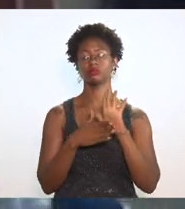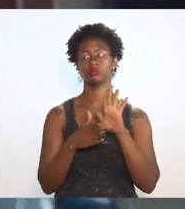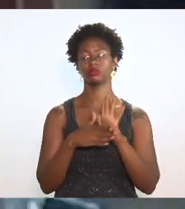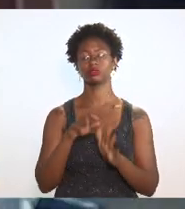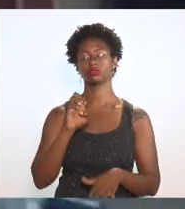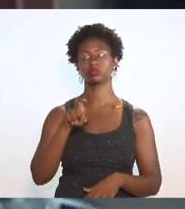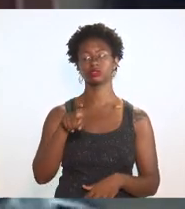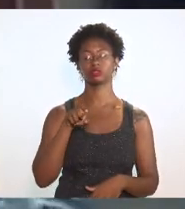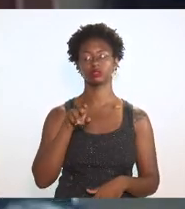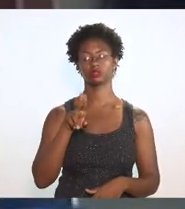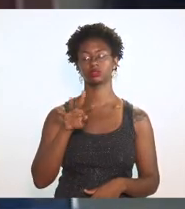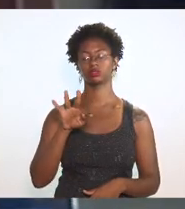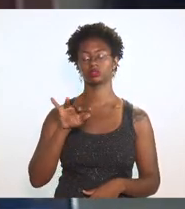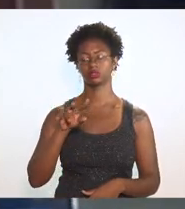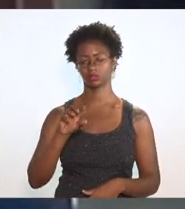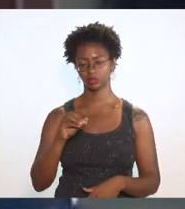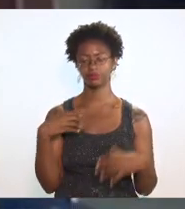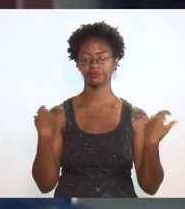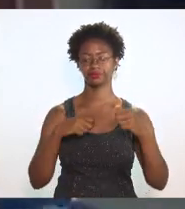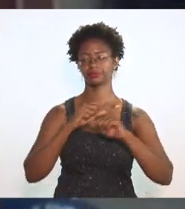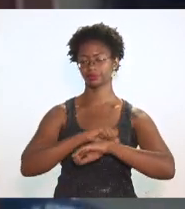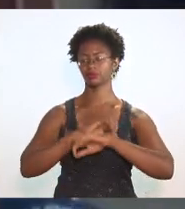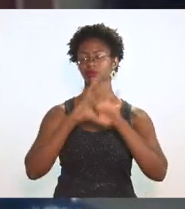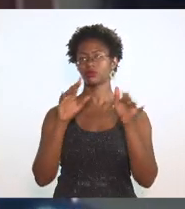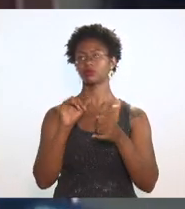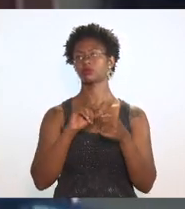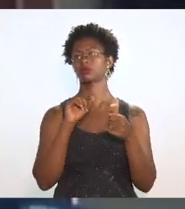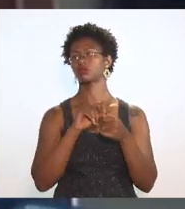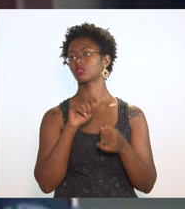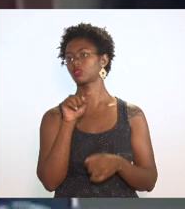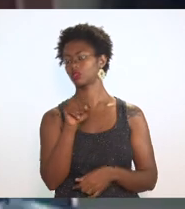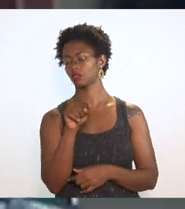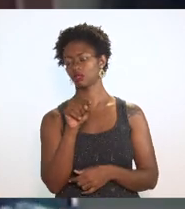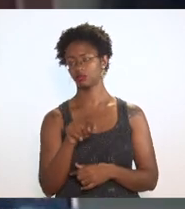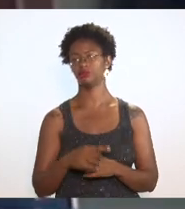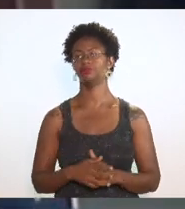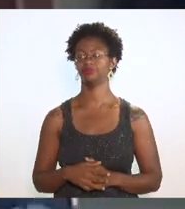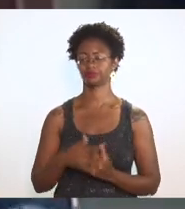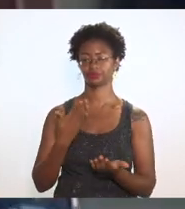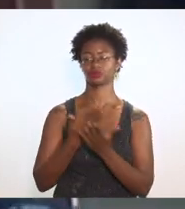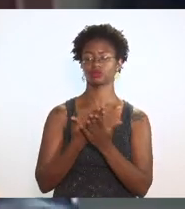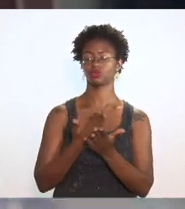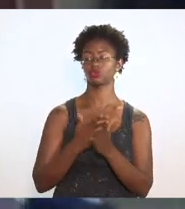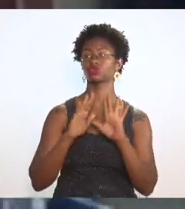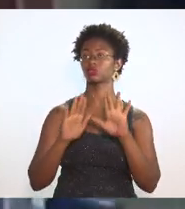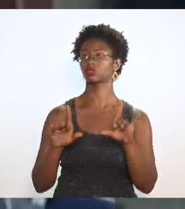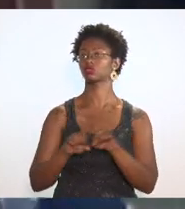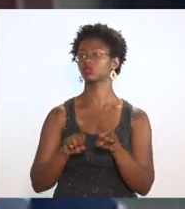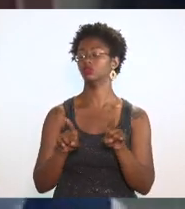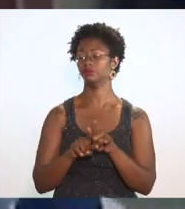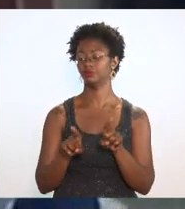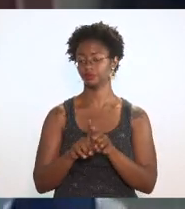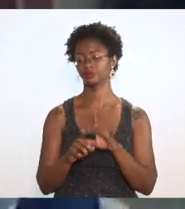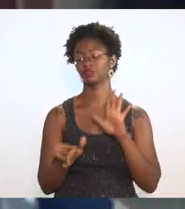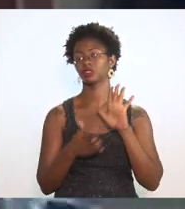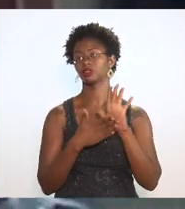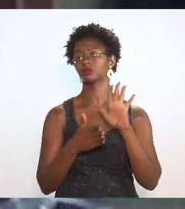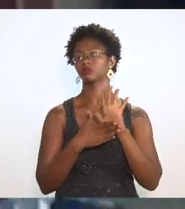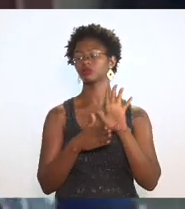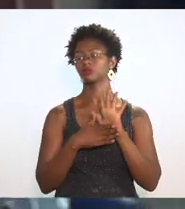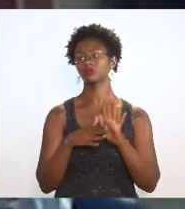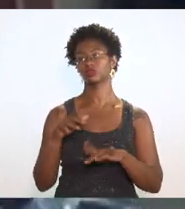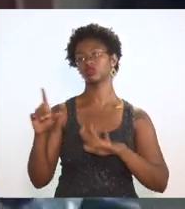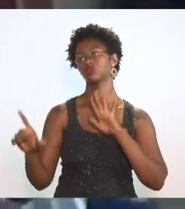executivo é óbvio está claro que o executivo tem que fazer essa esse estudo mas também quando for uma proposição do